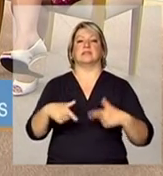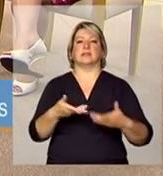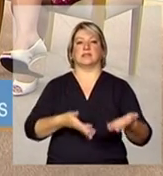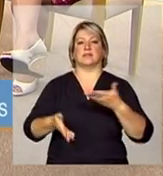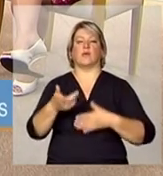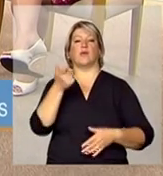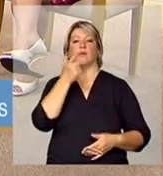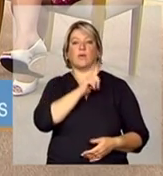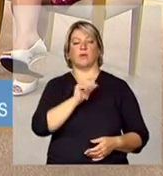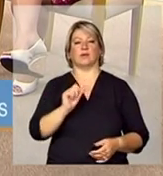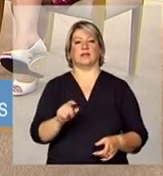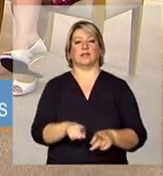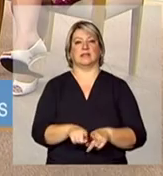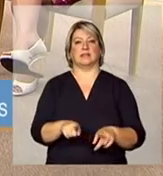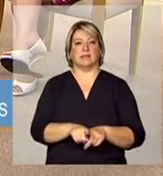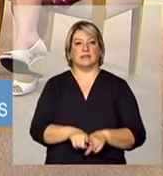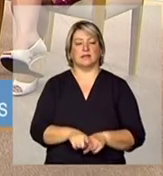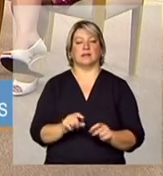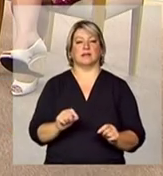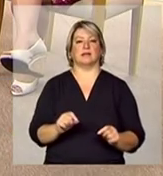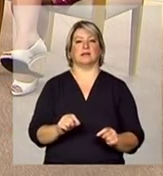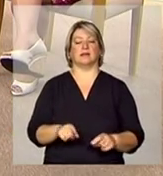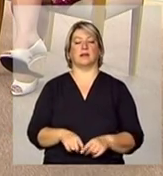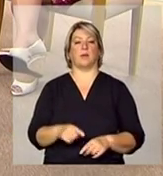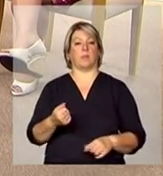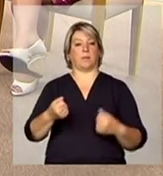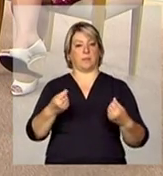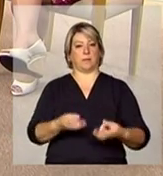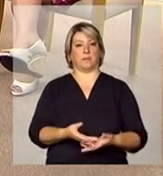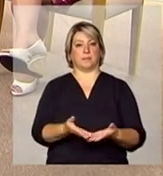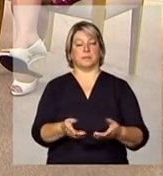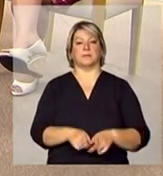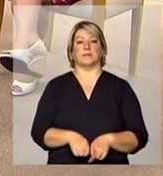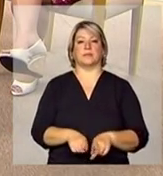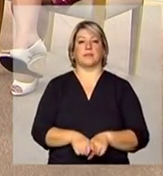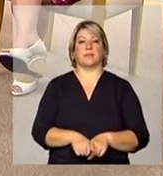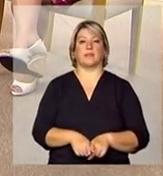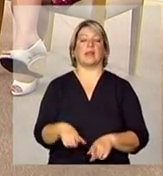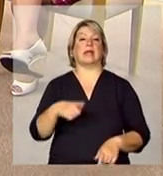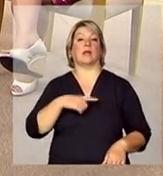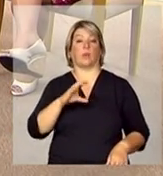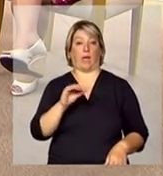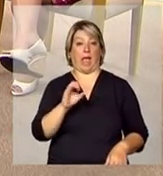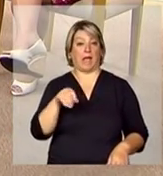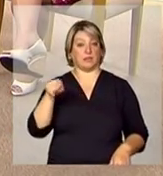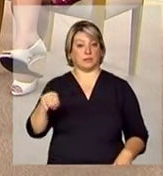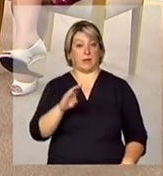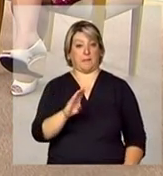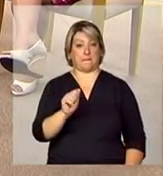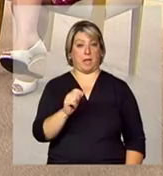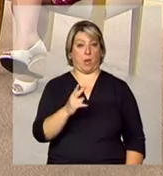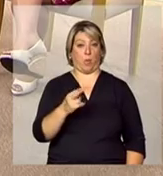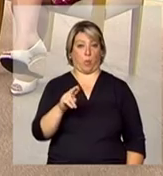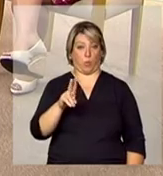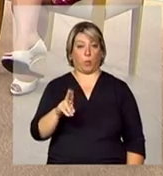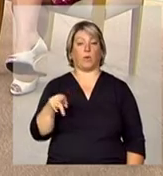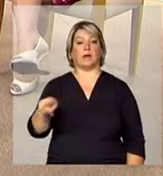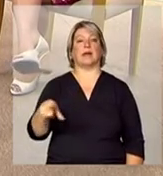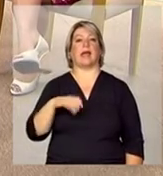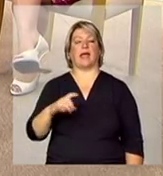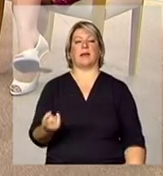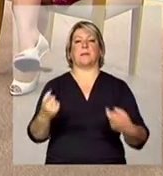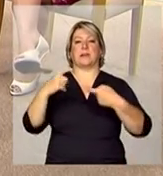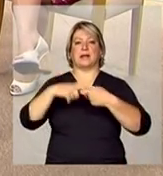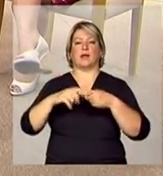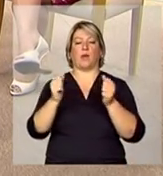conseguir dar conta de uma realidade maior e é interessante esses dois exemplos porque o caso de Bauru é em parceria com uma